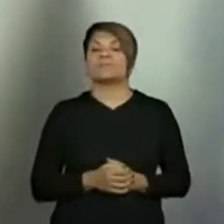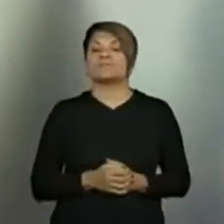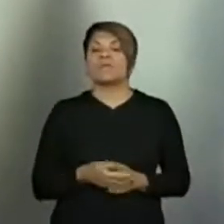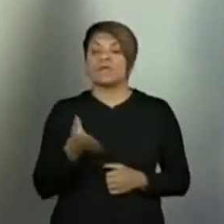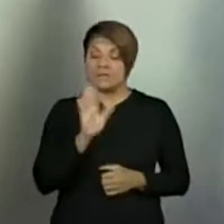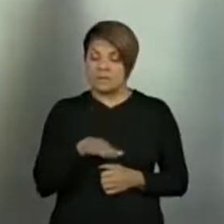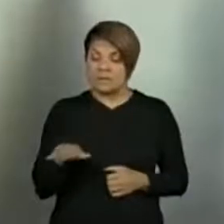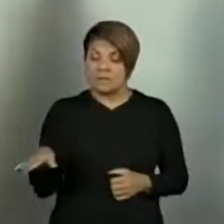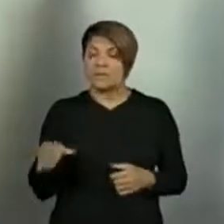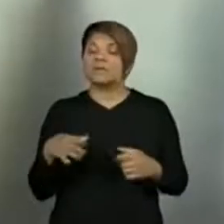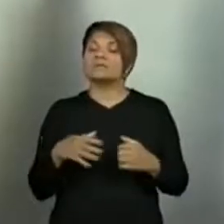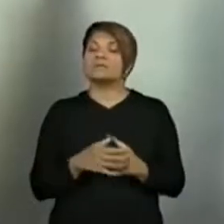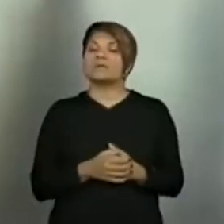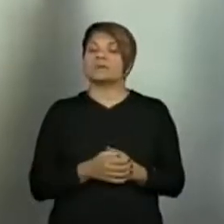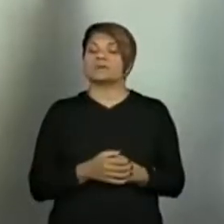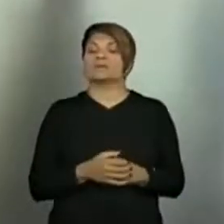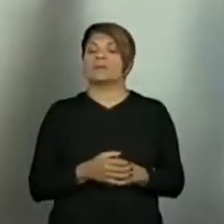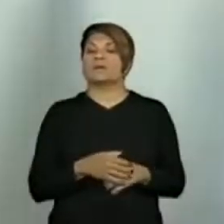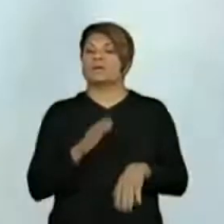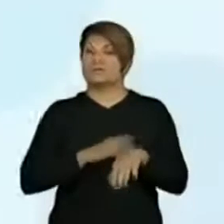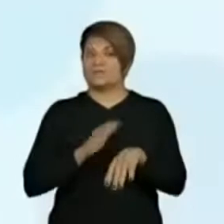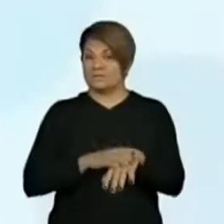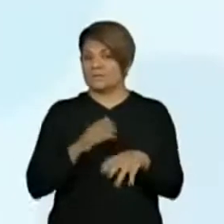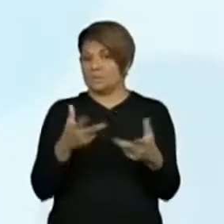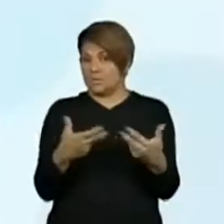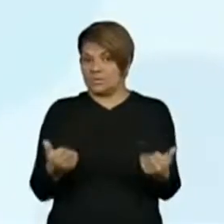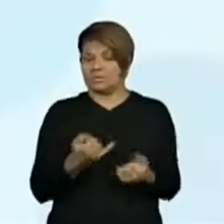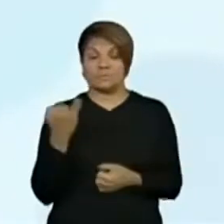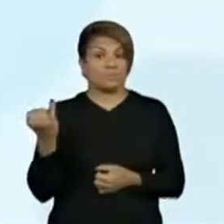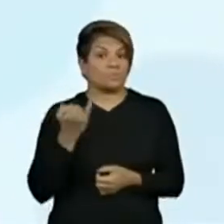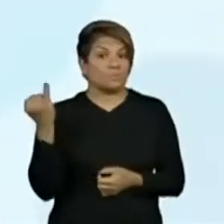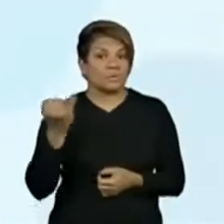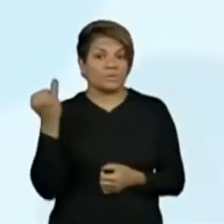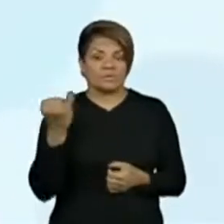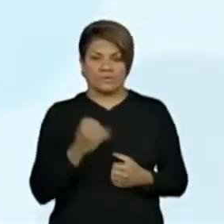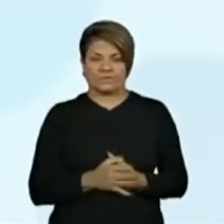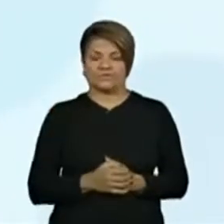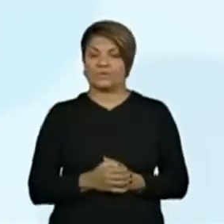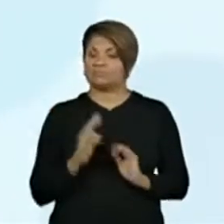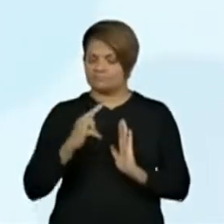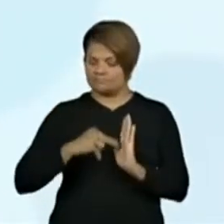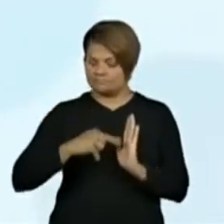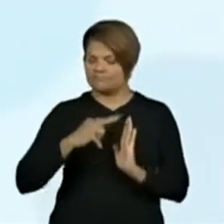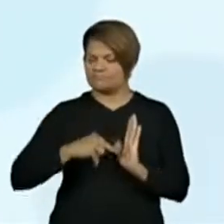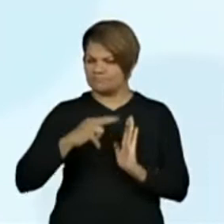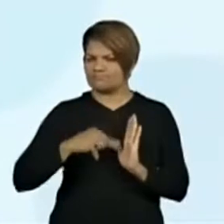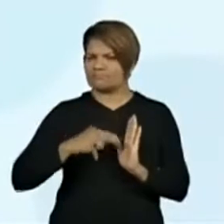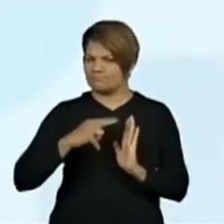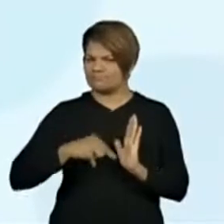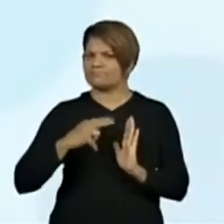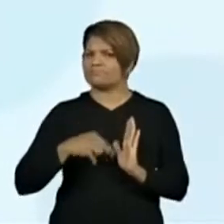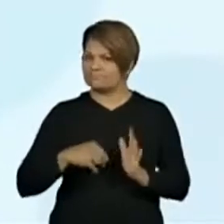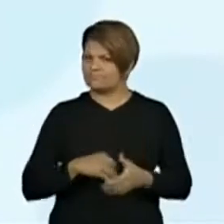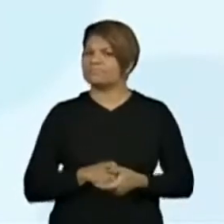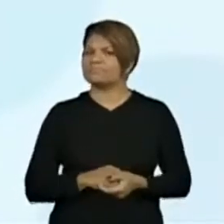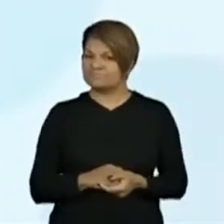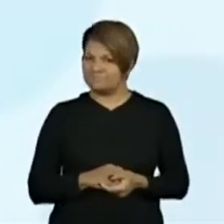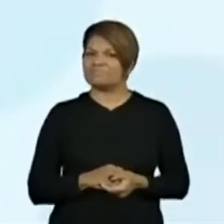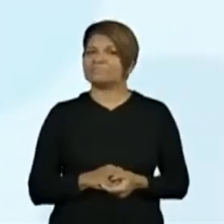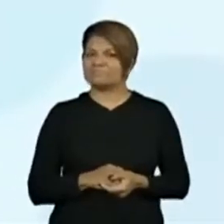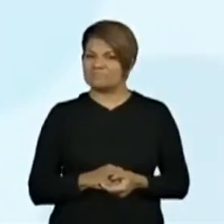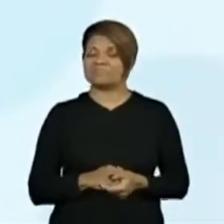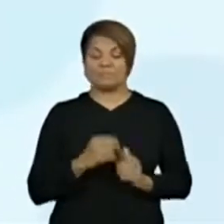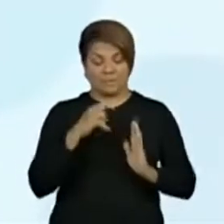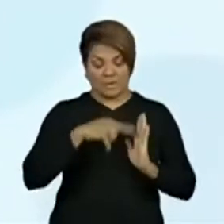criança, ela está fazendo uma coisa muito importante. Olha lá, está lendo. Olha lá o livro. Ela está lendo um livro?